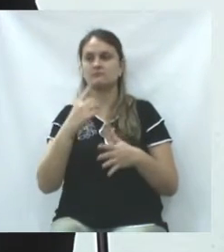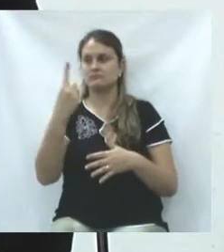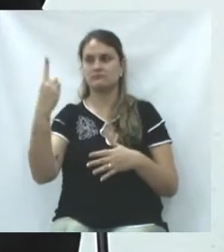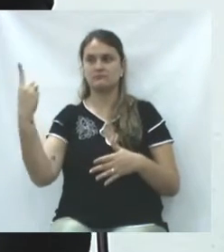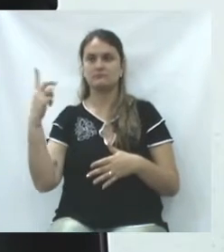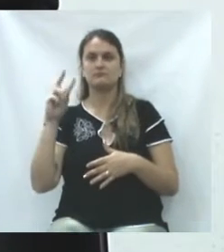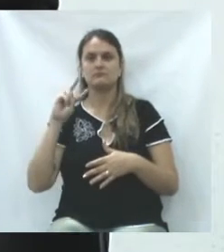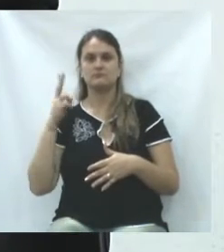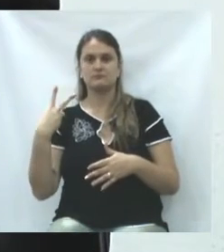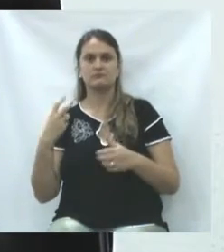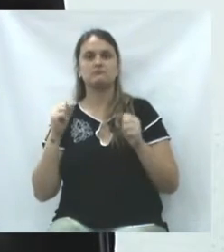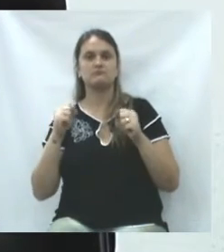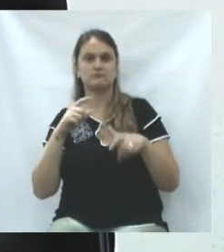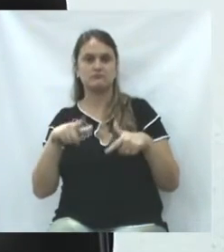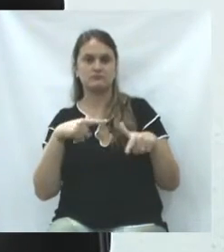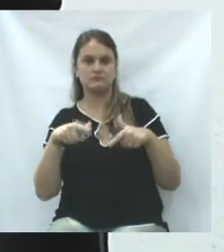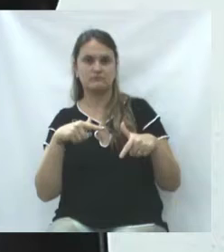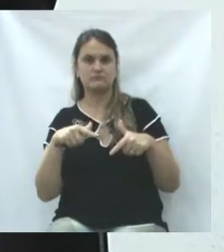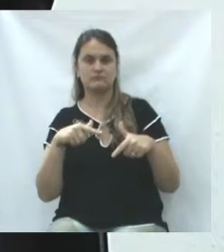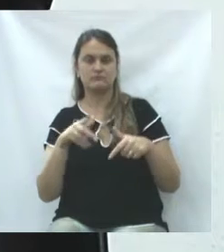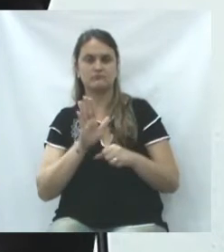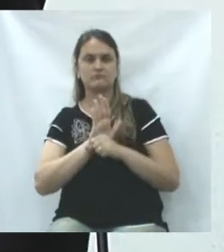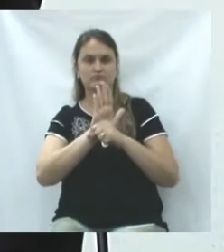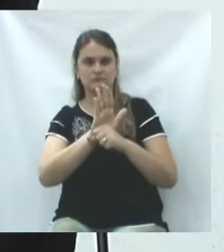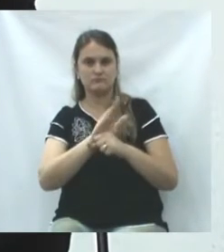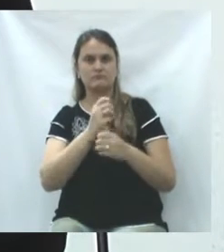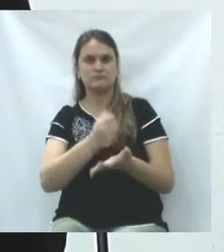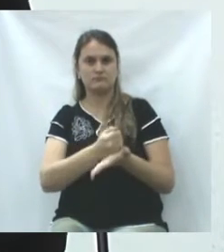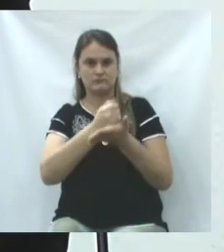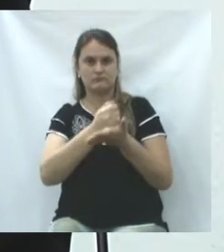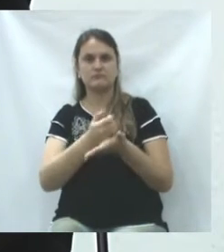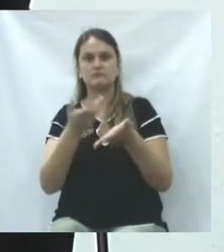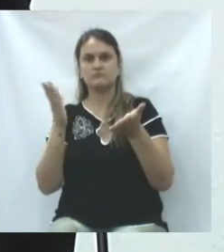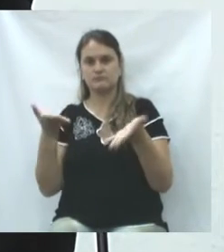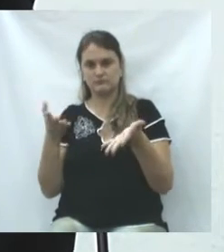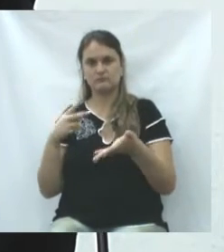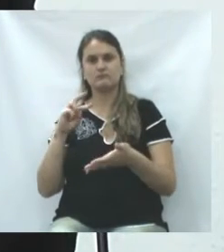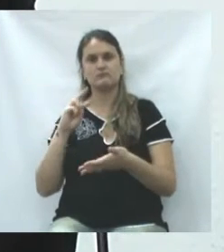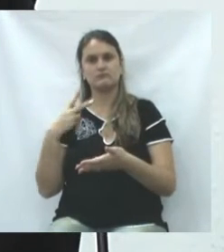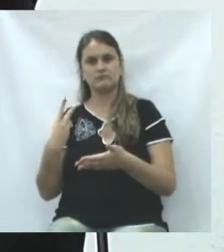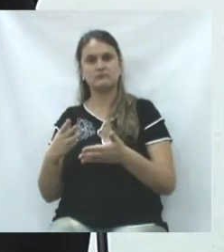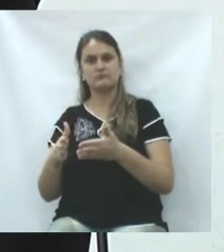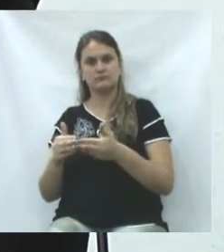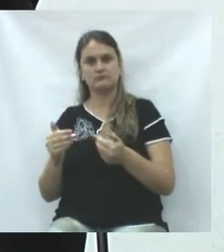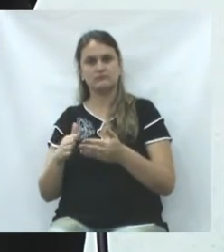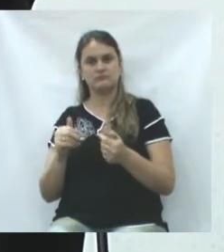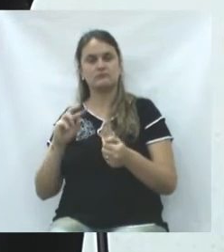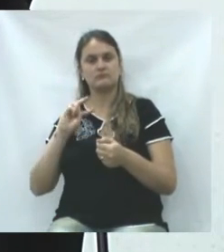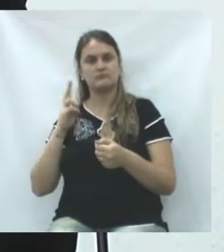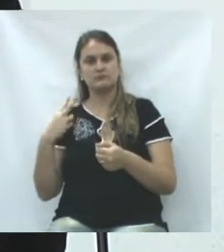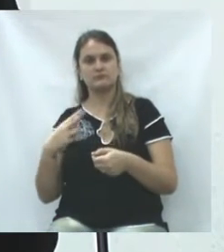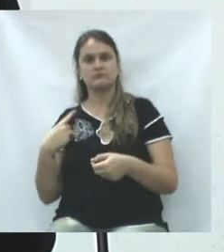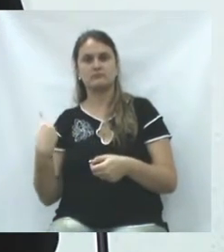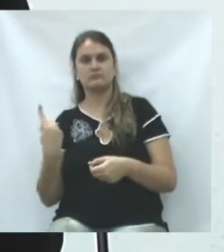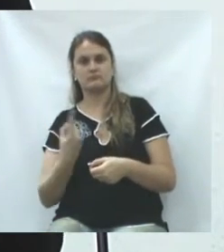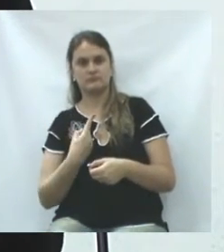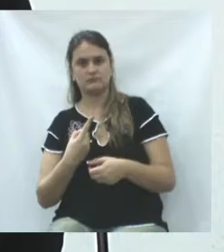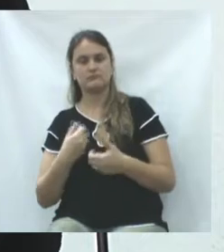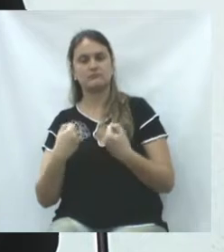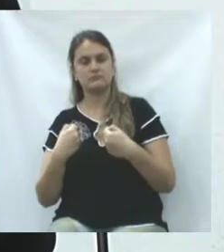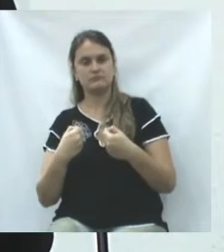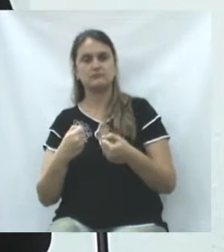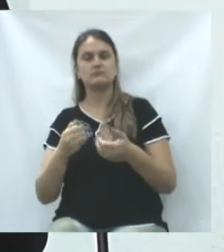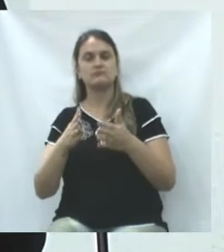disposição. Cada um de vocês trabalhou para algum deputado federal. É a hora, amigos vereadores, nobres, pares, de nós